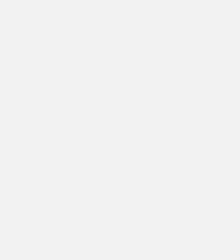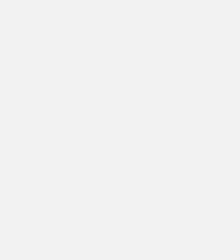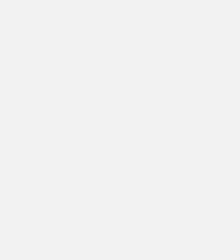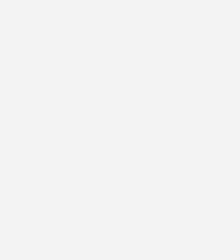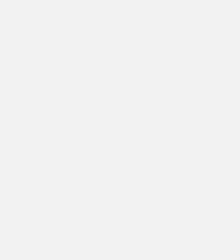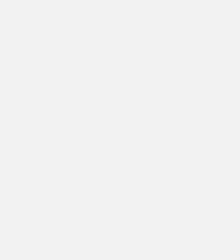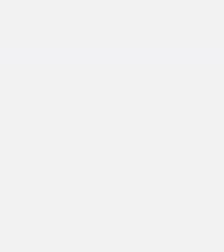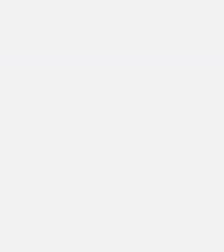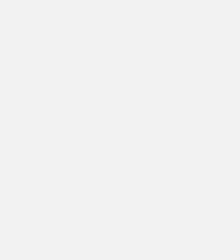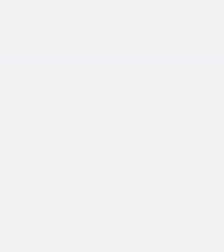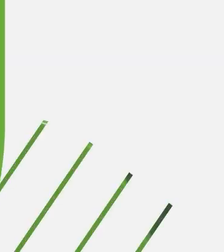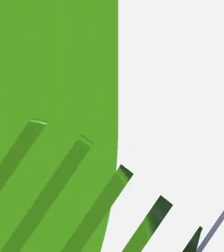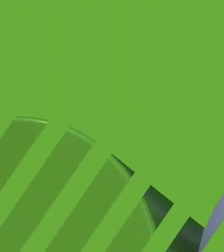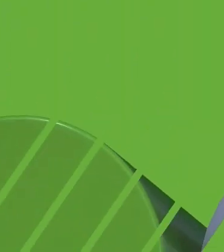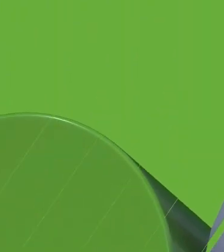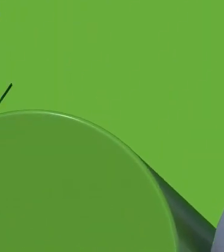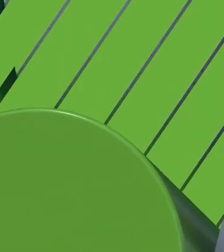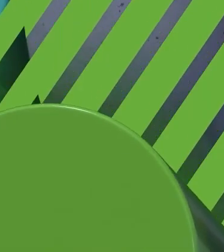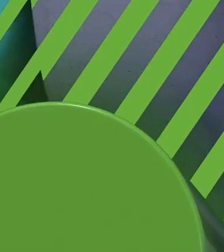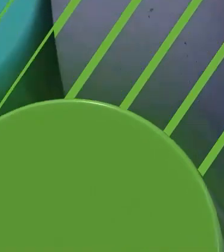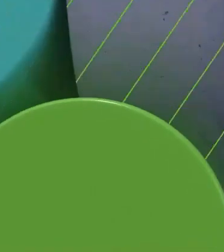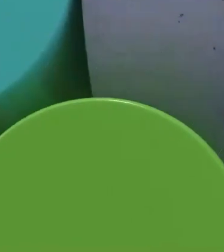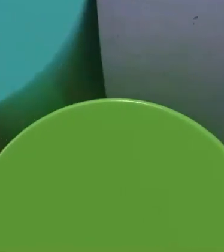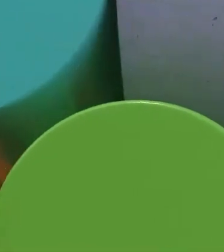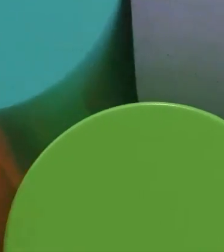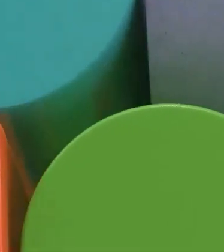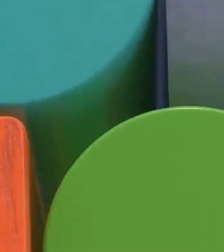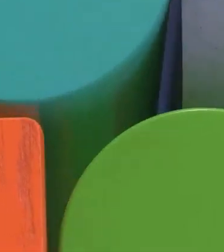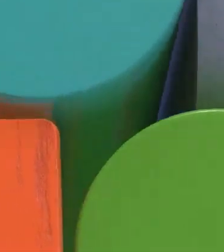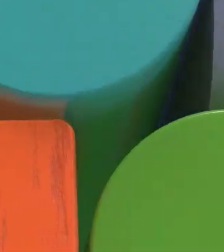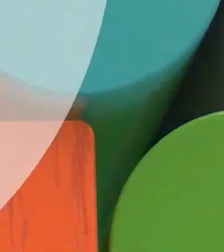E aí